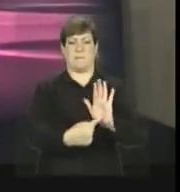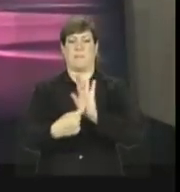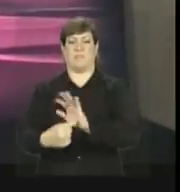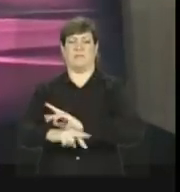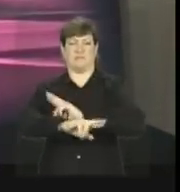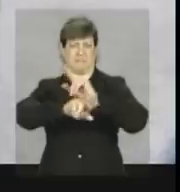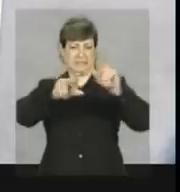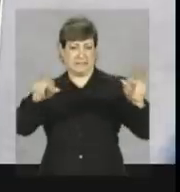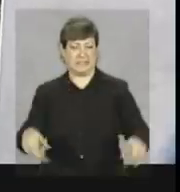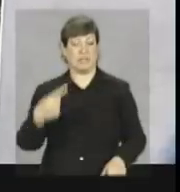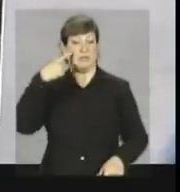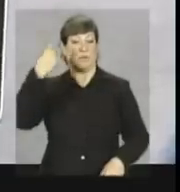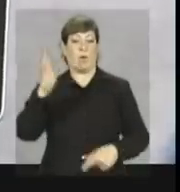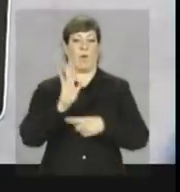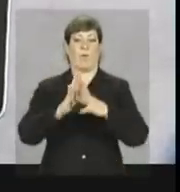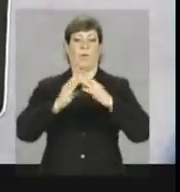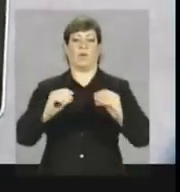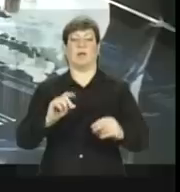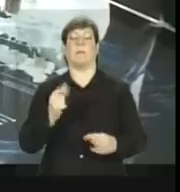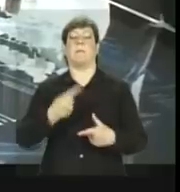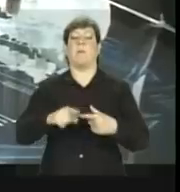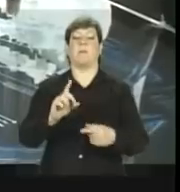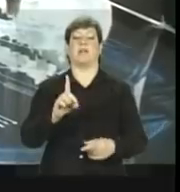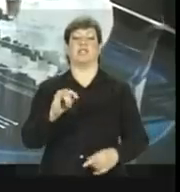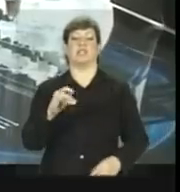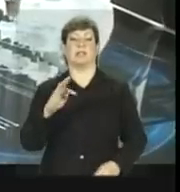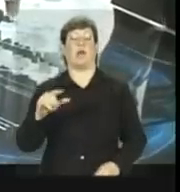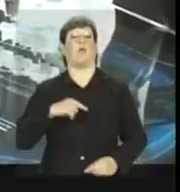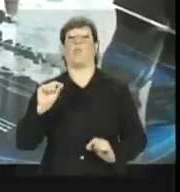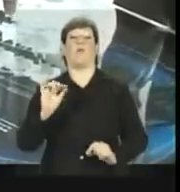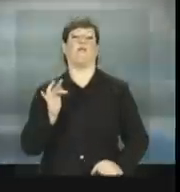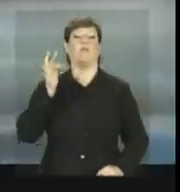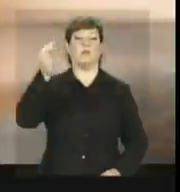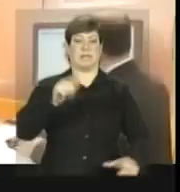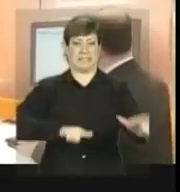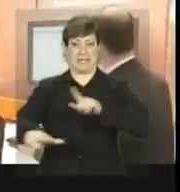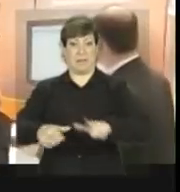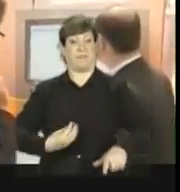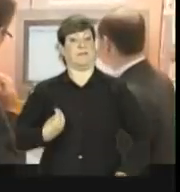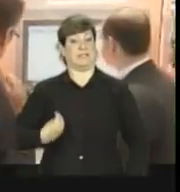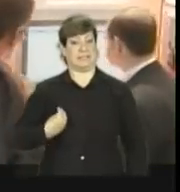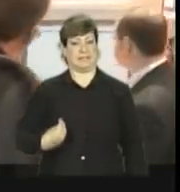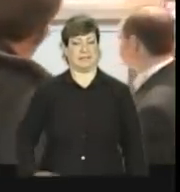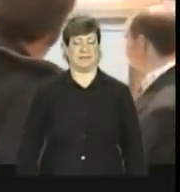visões e soluções para o mundo digital futuro em matéria de trabalho e de vida.